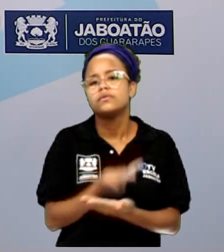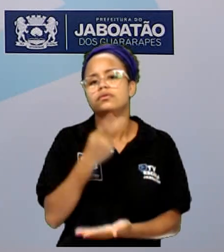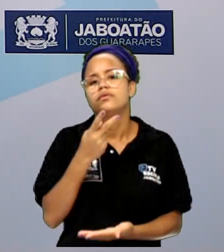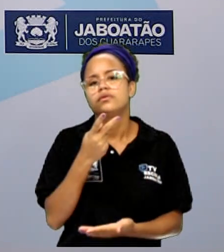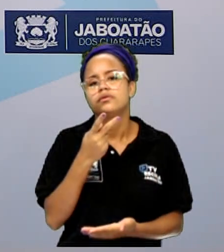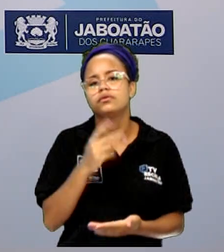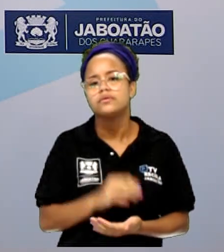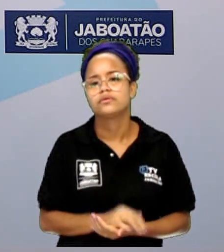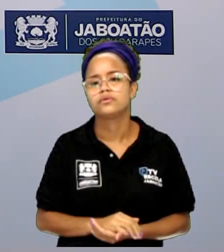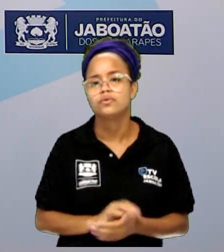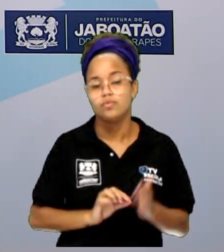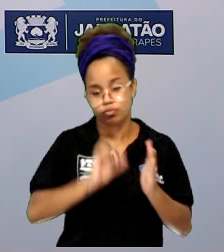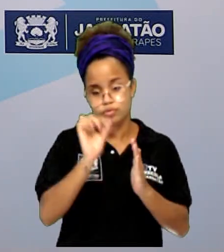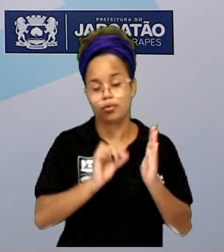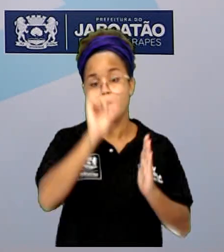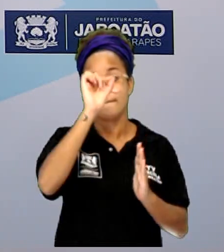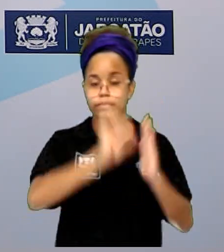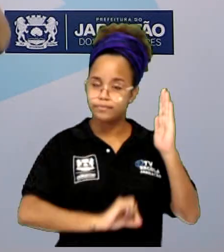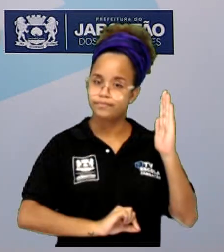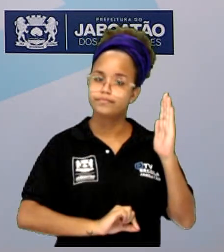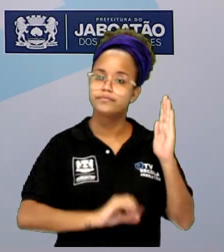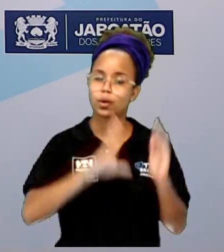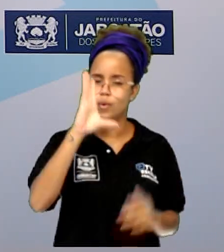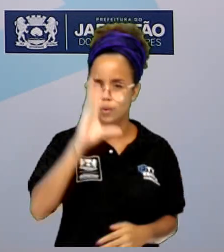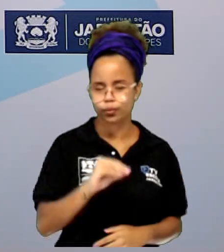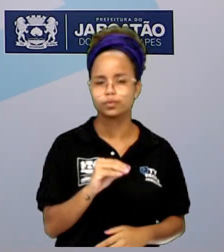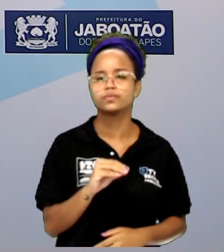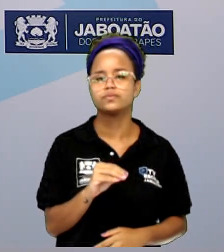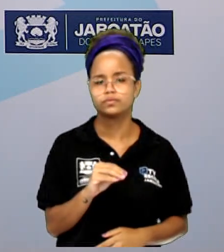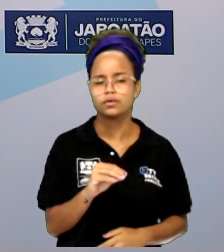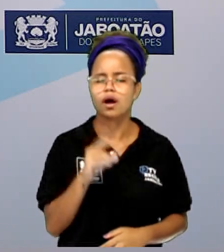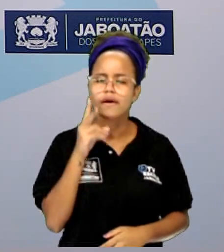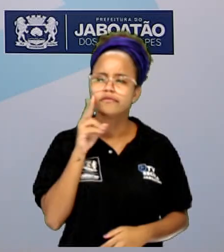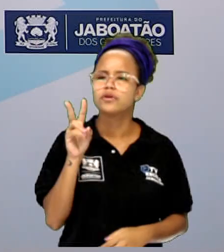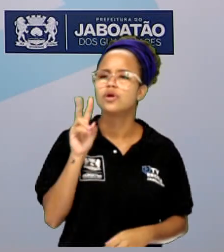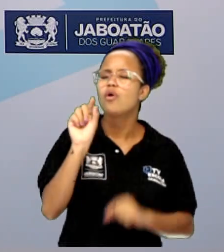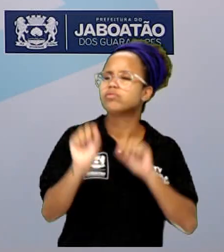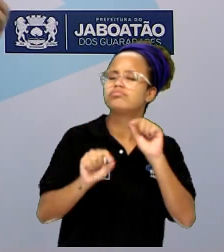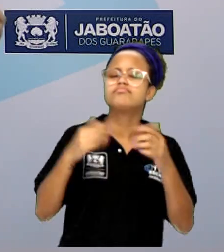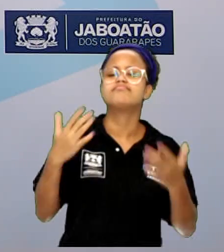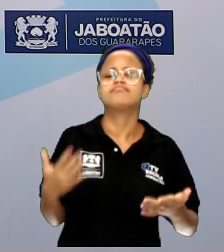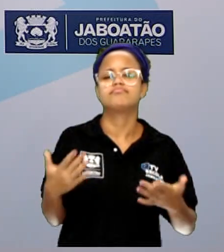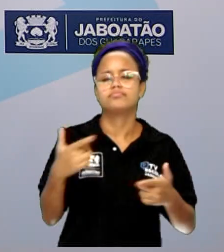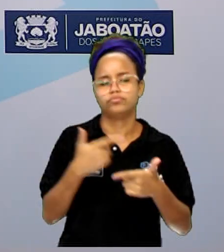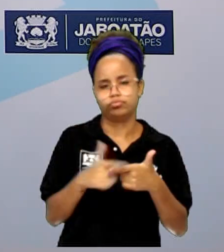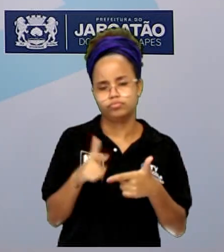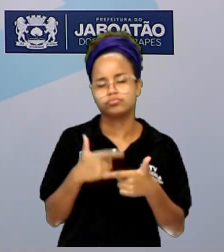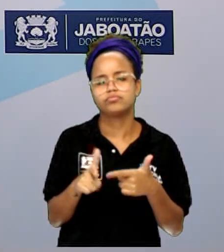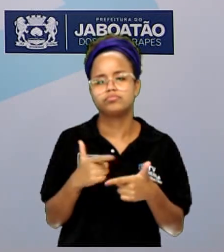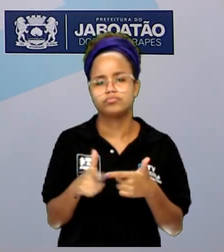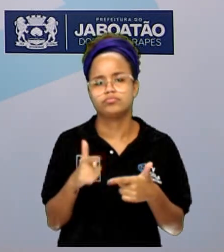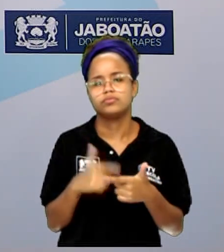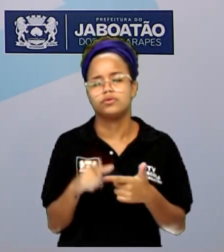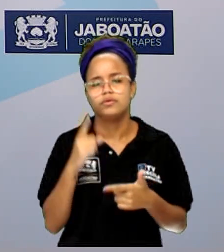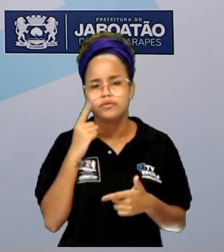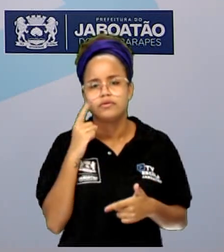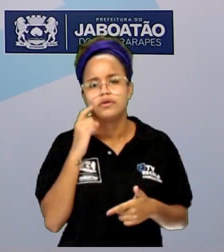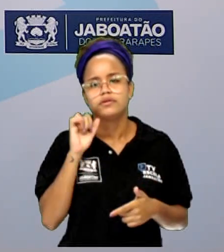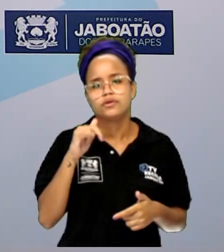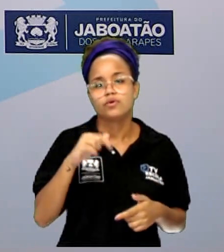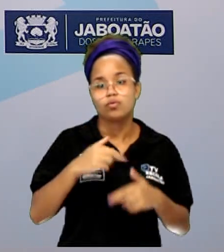O disjuntor, ele simplesmente se desliga. Então você resolve ver qual o problema, se é um aparelho